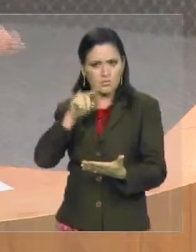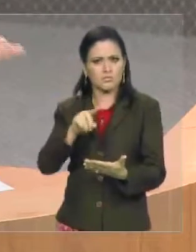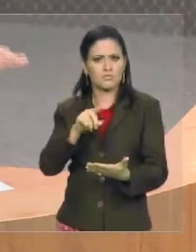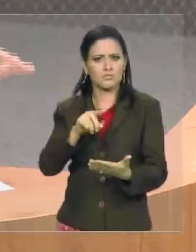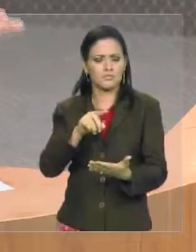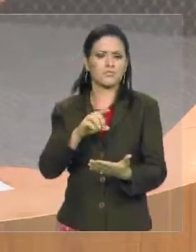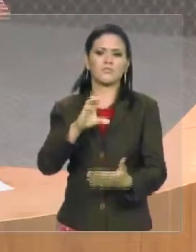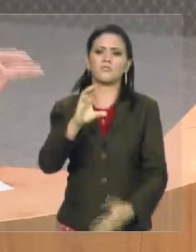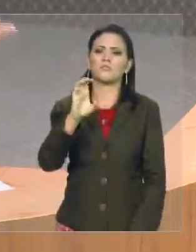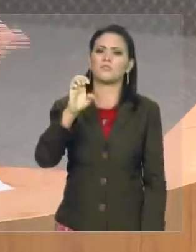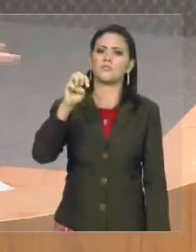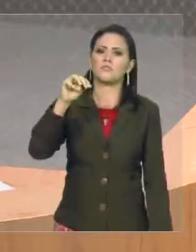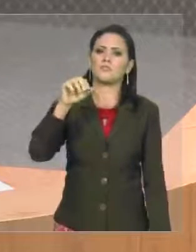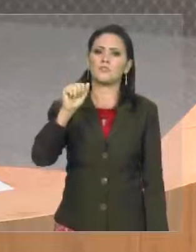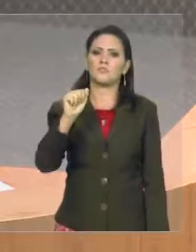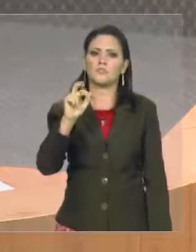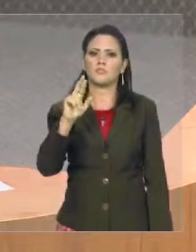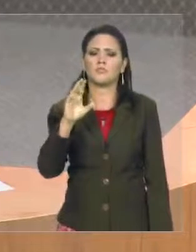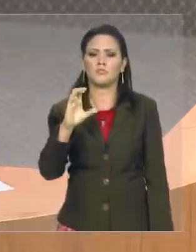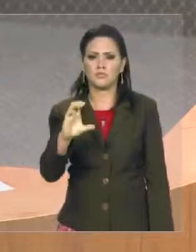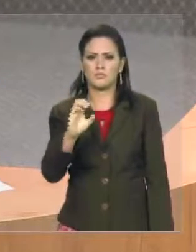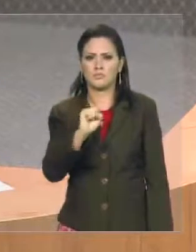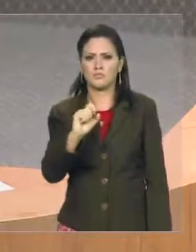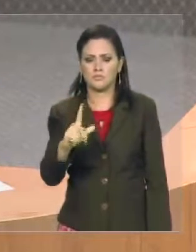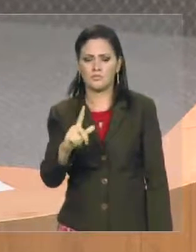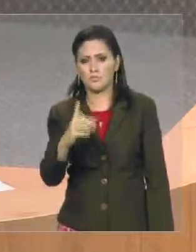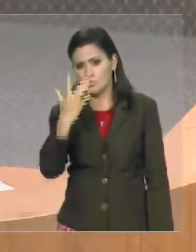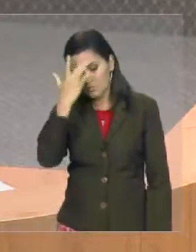já se aglomeravam, no centro de marcação de consultas.